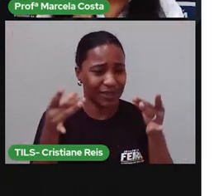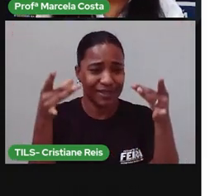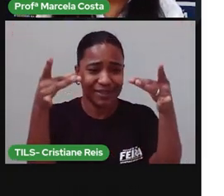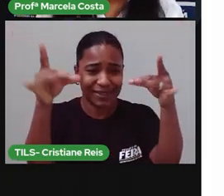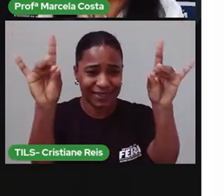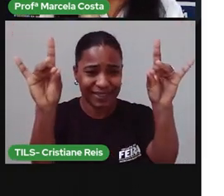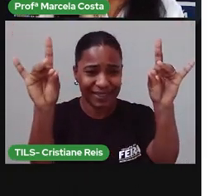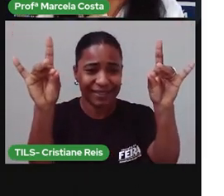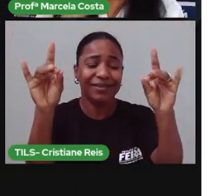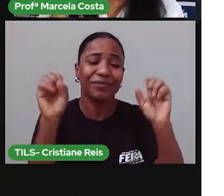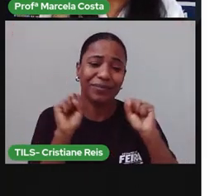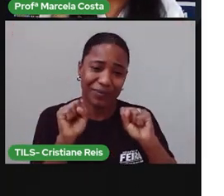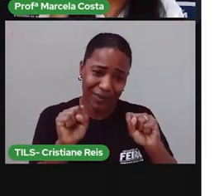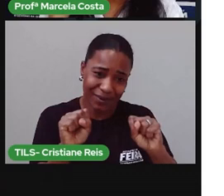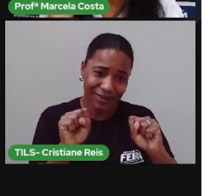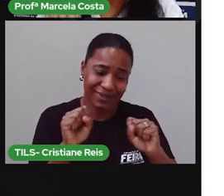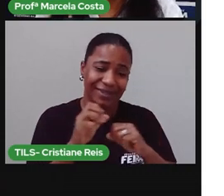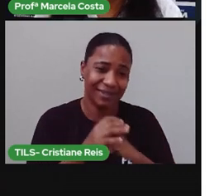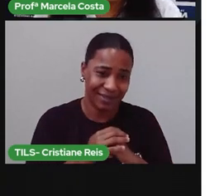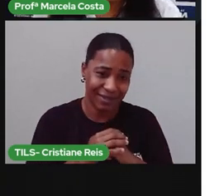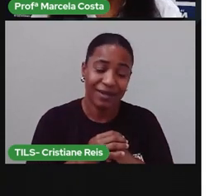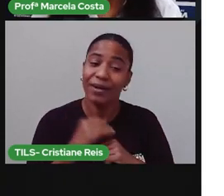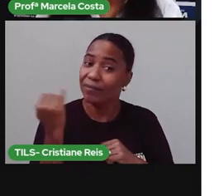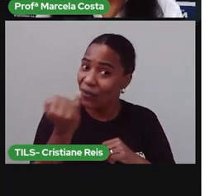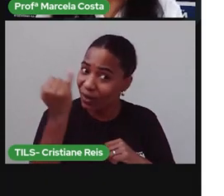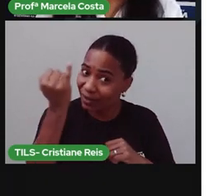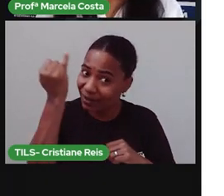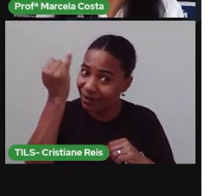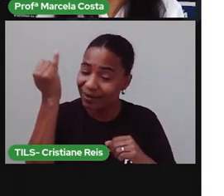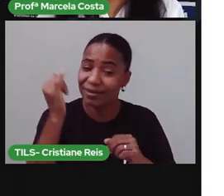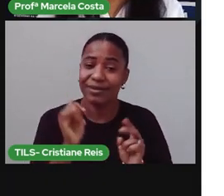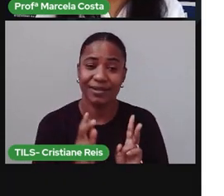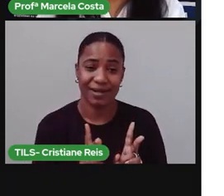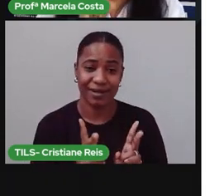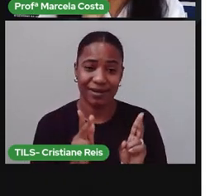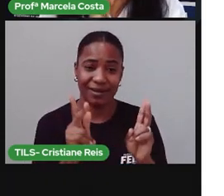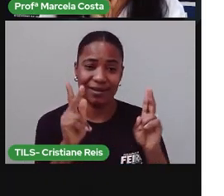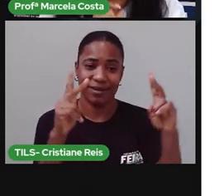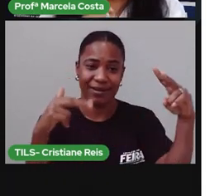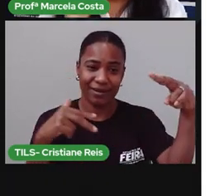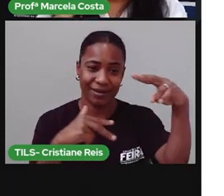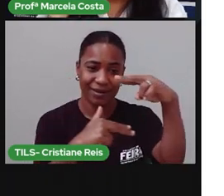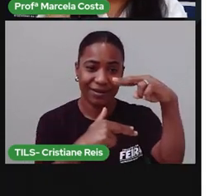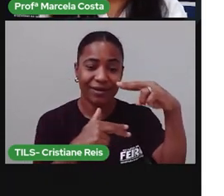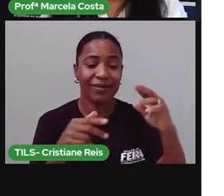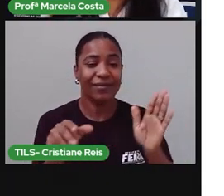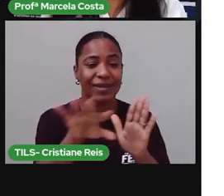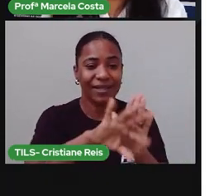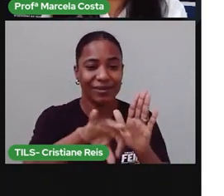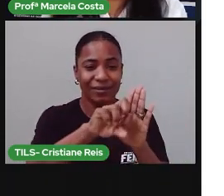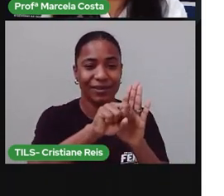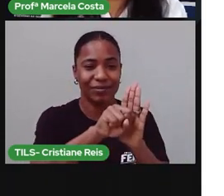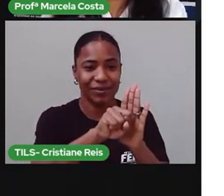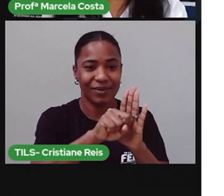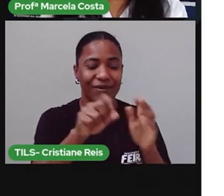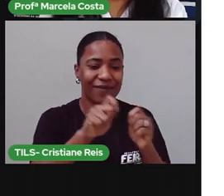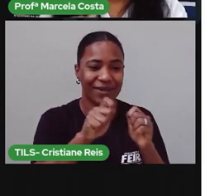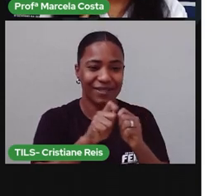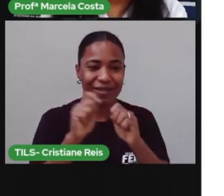O importante é você produzir o símbolo, tá? E montar seu painel.